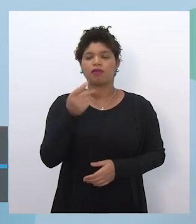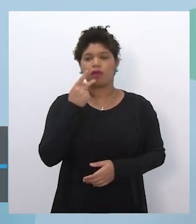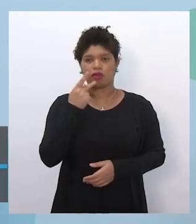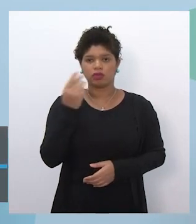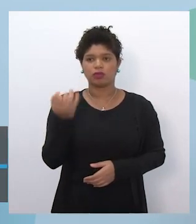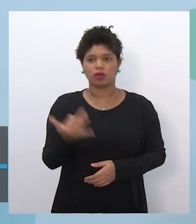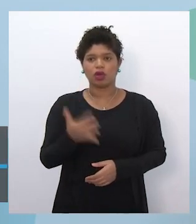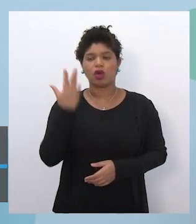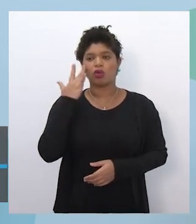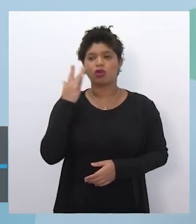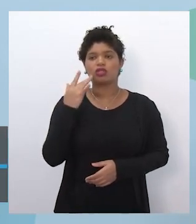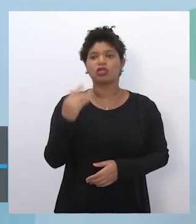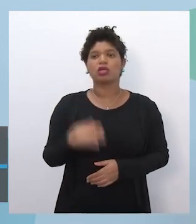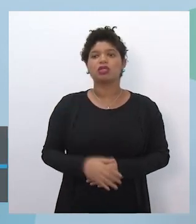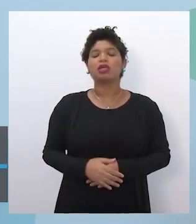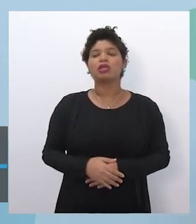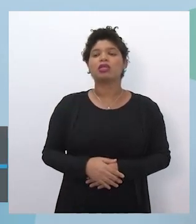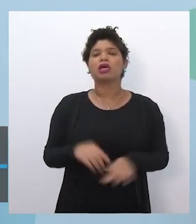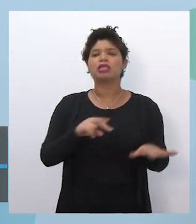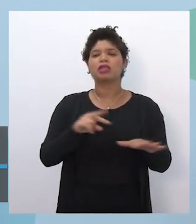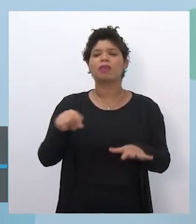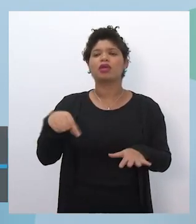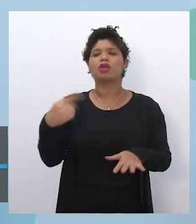que acho que nas próximas semanas todas essas